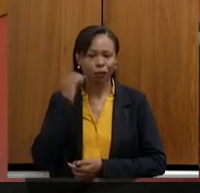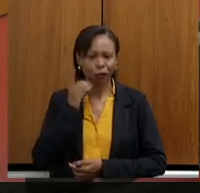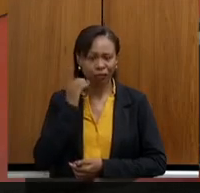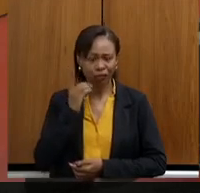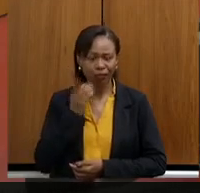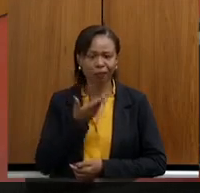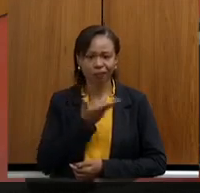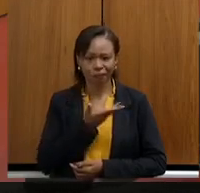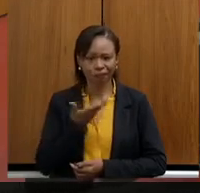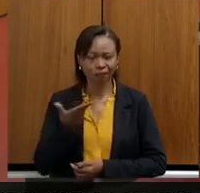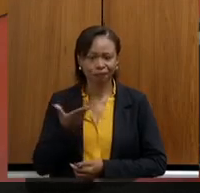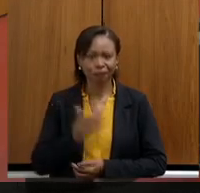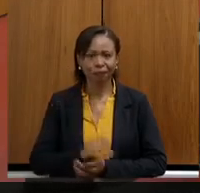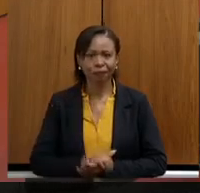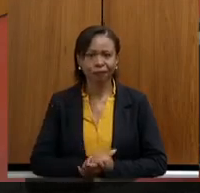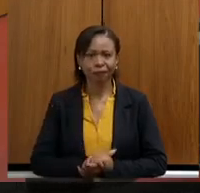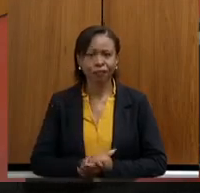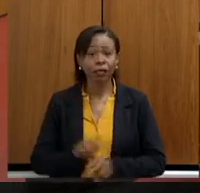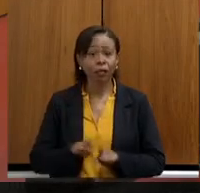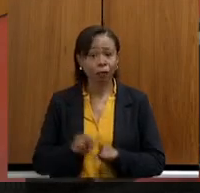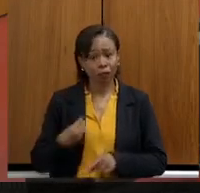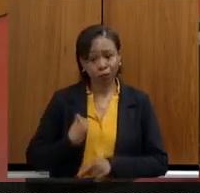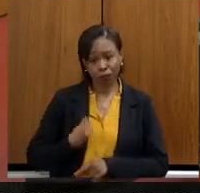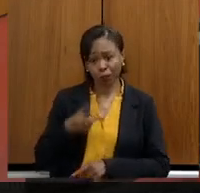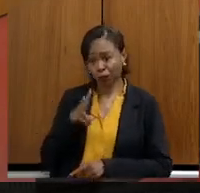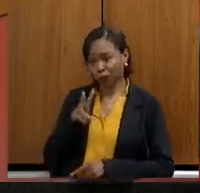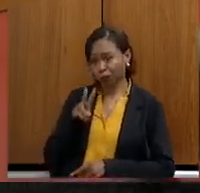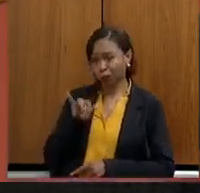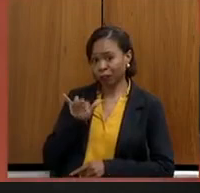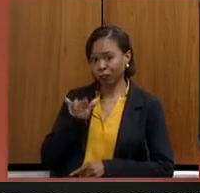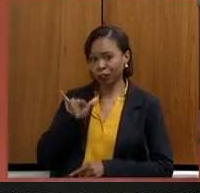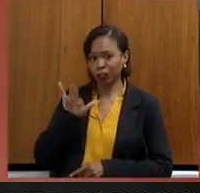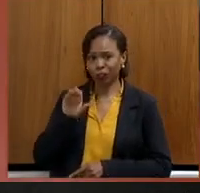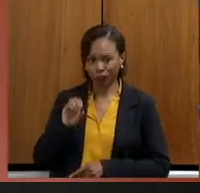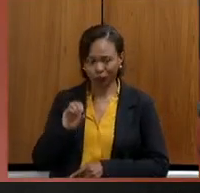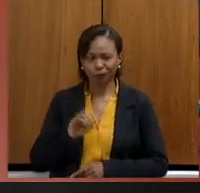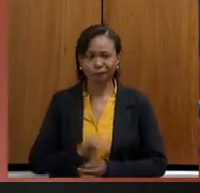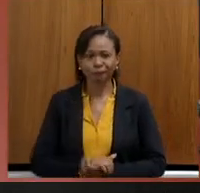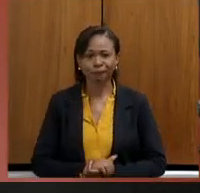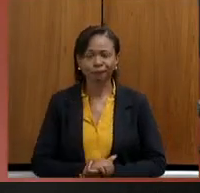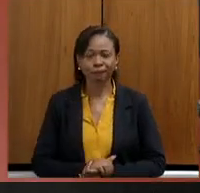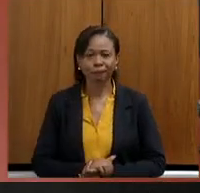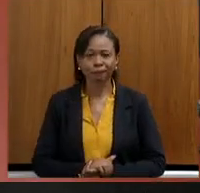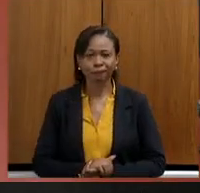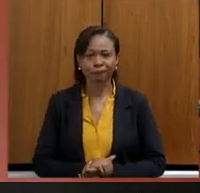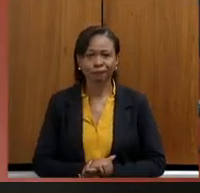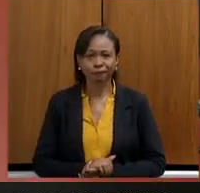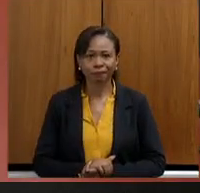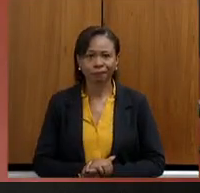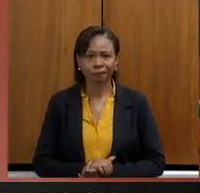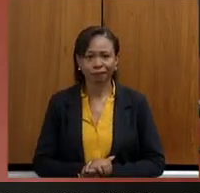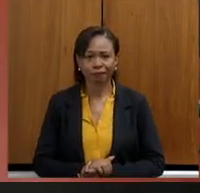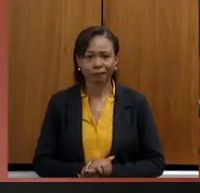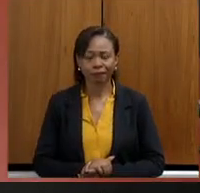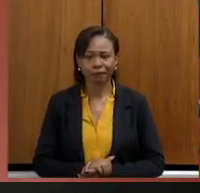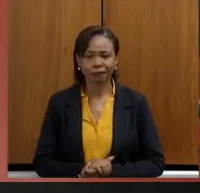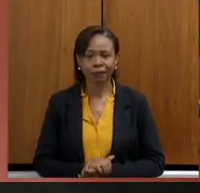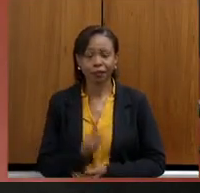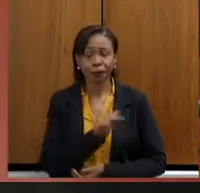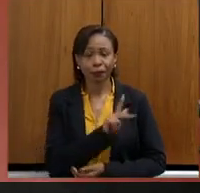deputado Virgílio Guimarães. Deputado, Gustavo Valadares tem a palavra. Presidente, deputado Noraldino Júnior,